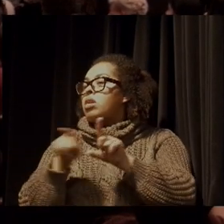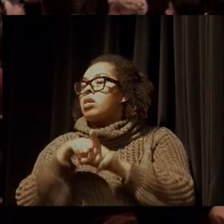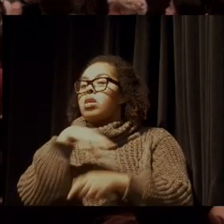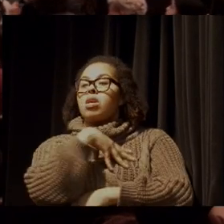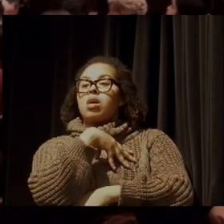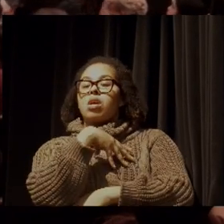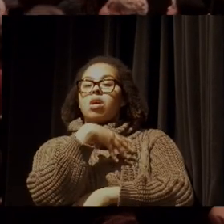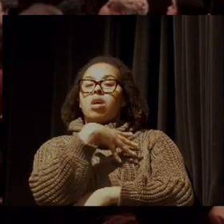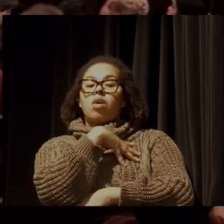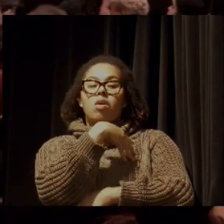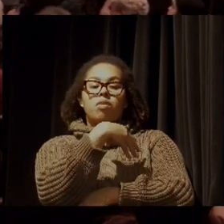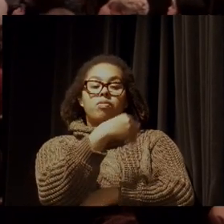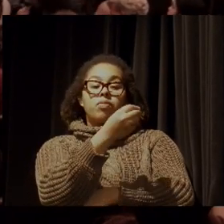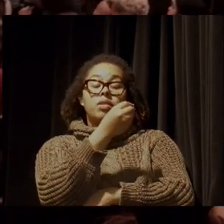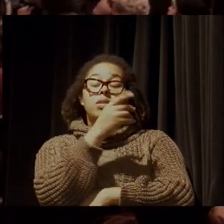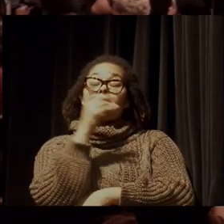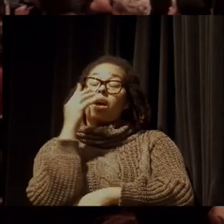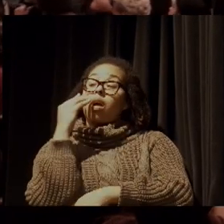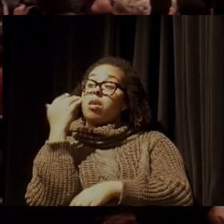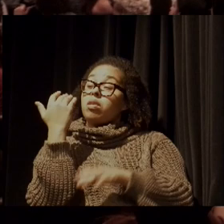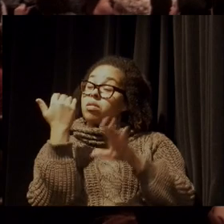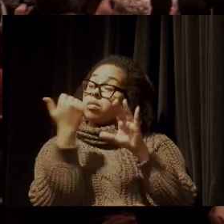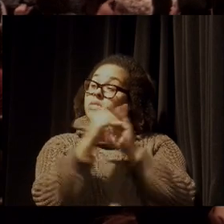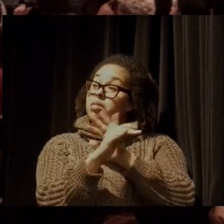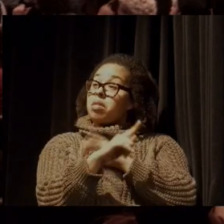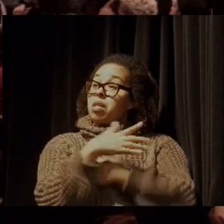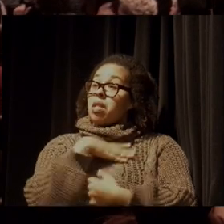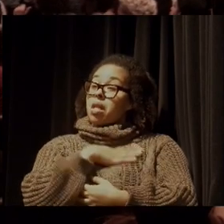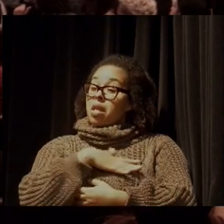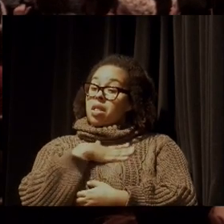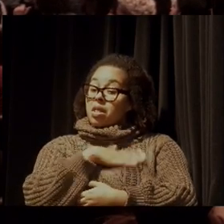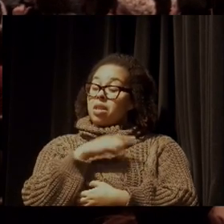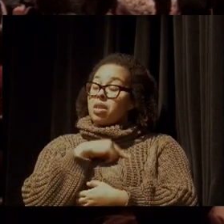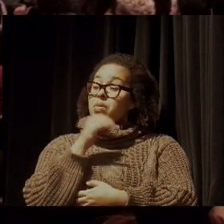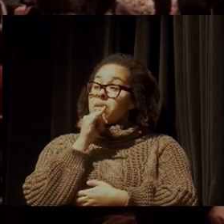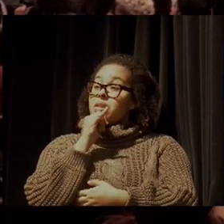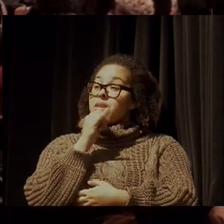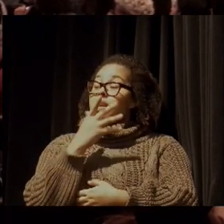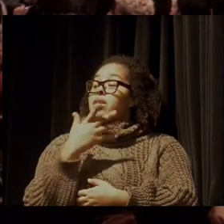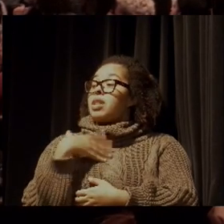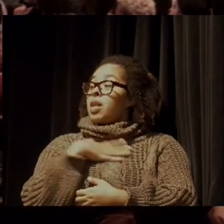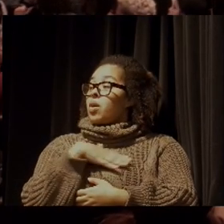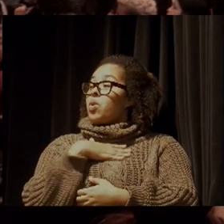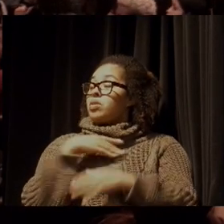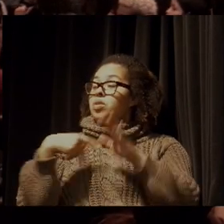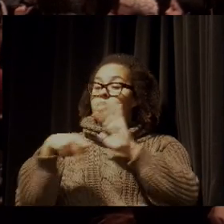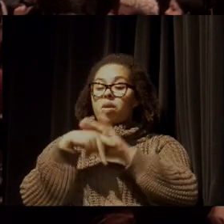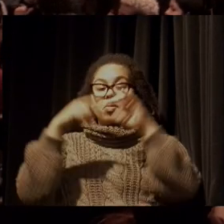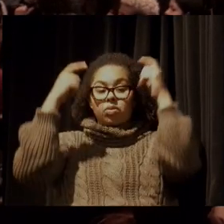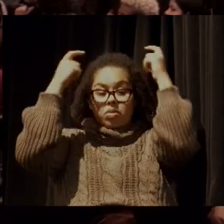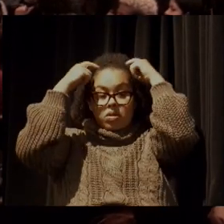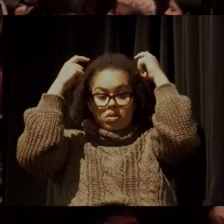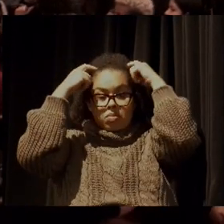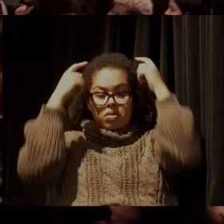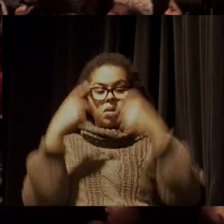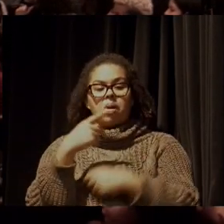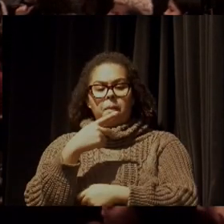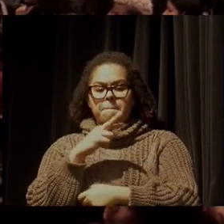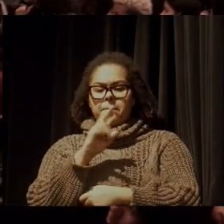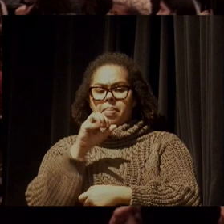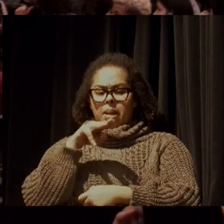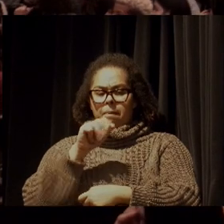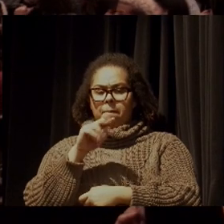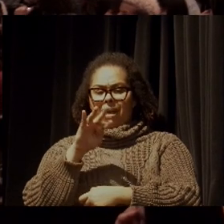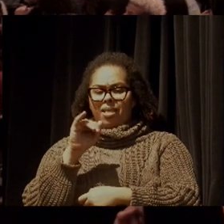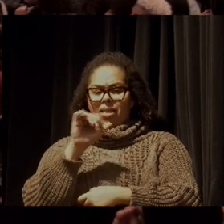Juliano, que eu sou fã da filha do Juliano. Ela gosta muito dos primatas, não é isso, Juliano? Ela é uma figura, ela tem três anos,